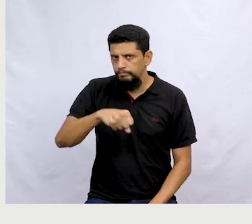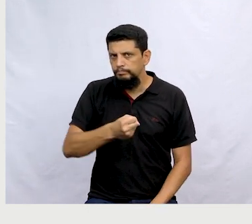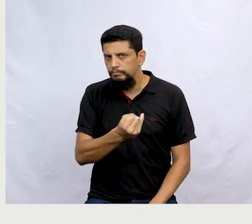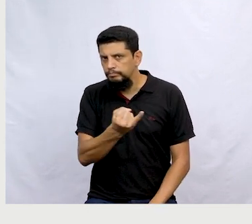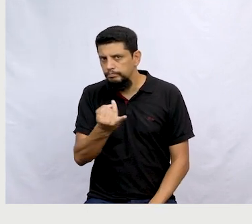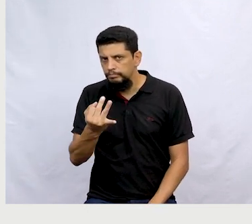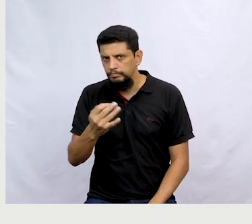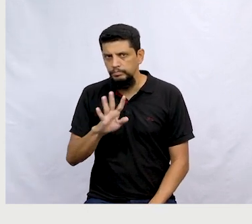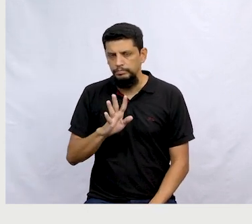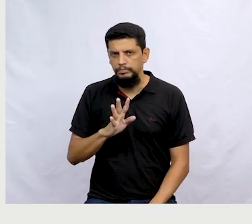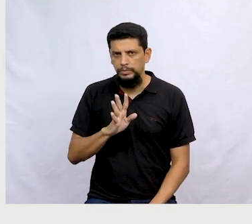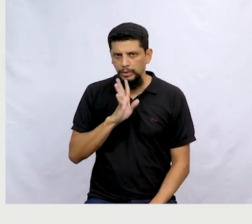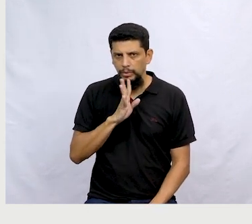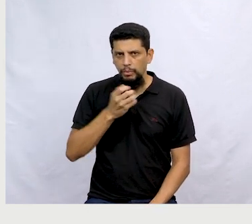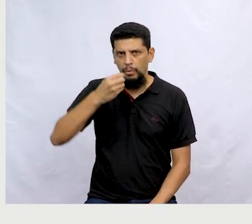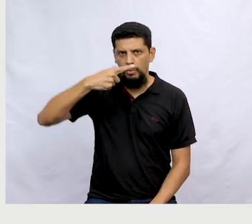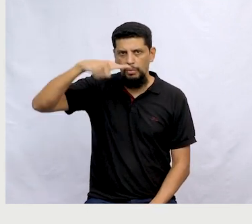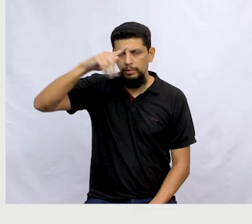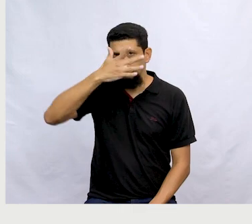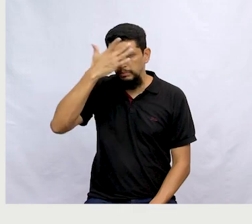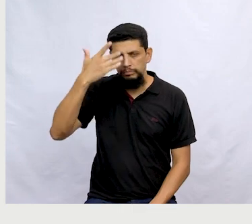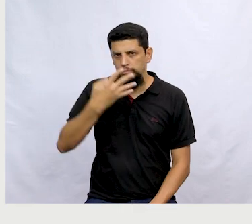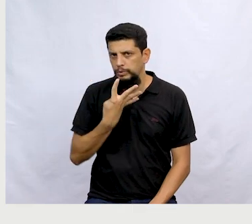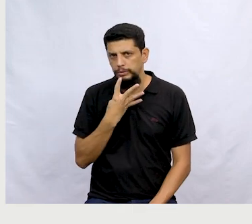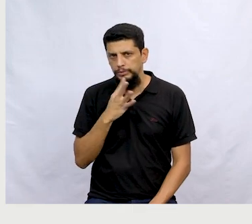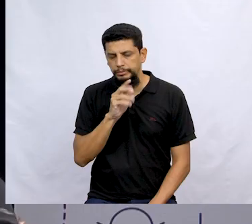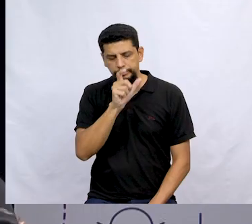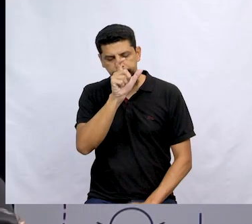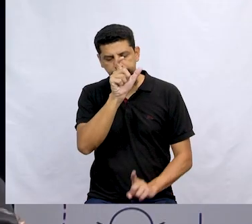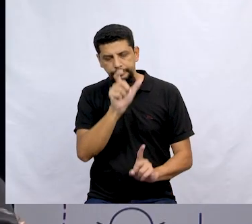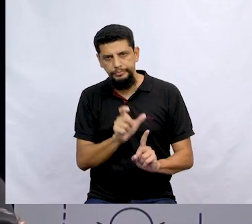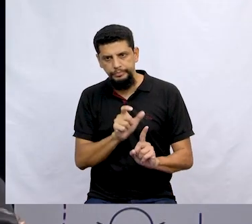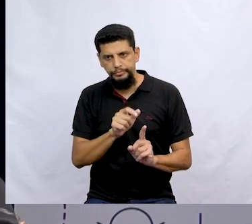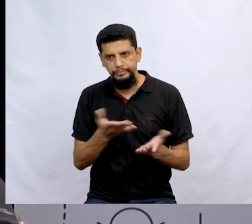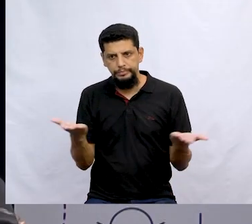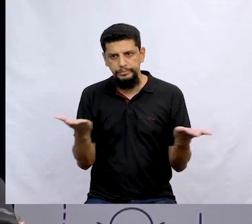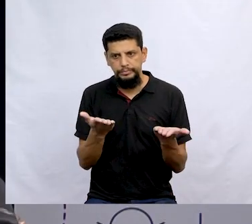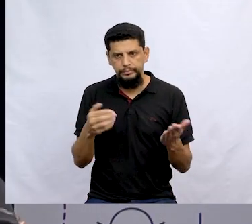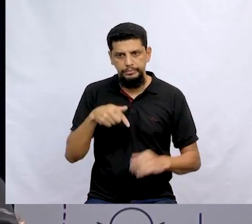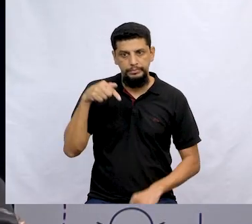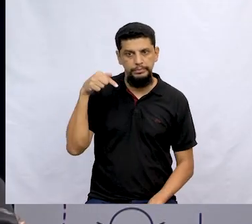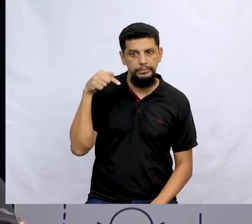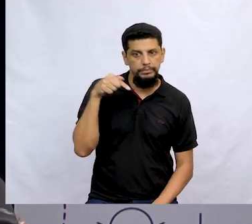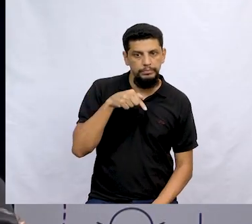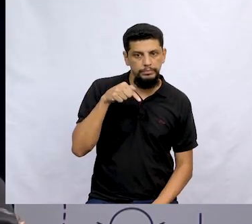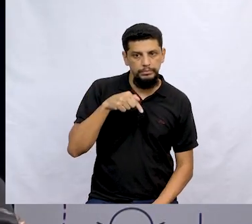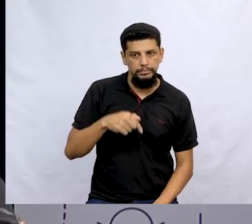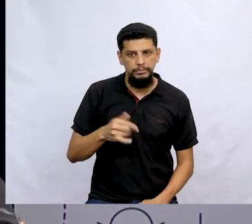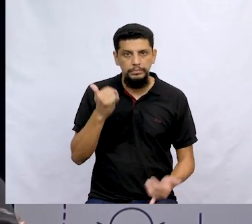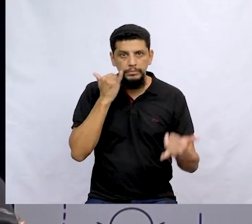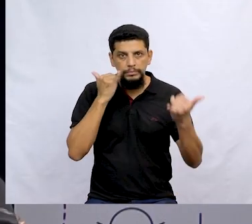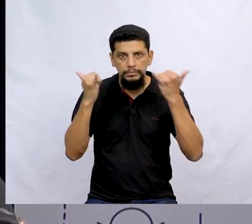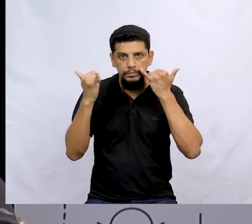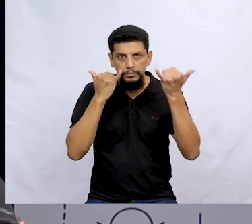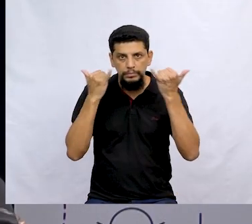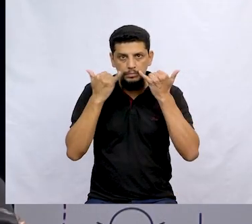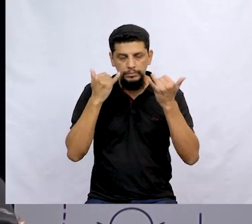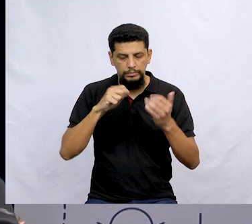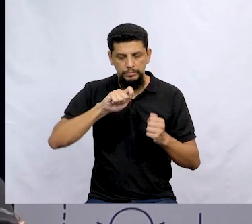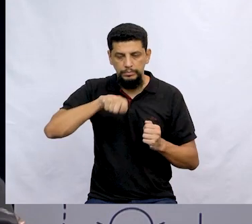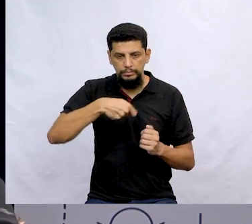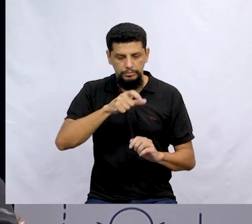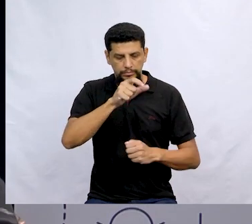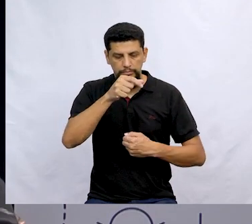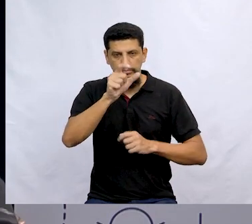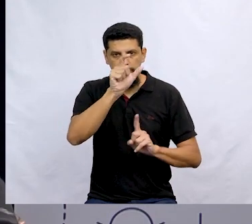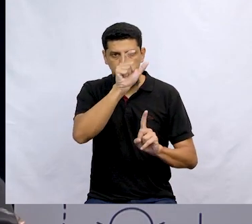Alguns aí disseram sim, outros não. Gente, uma das coisas que ele diz, inclusive aqui, ó. Na informação que traz sobre